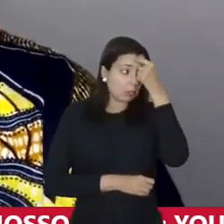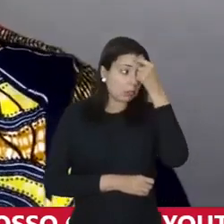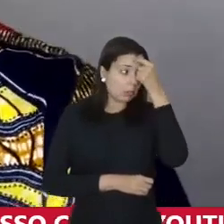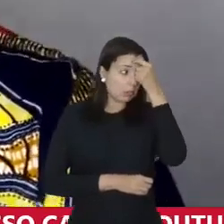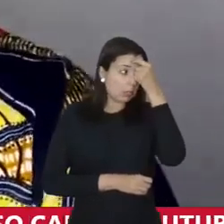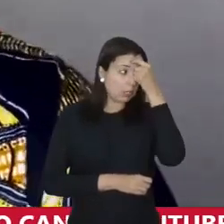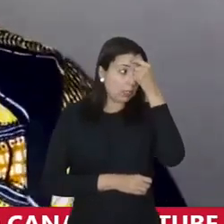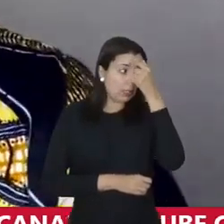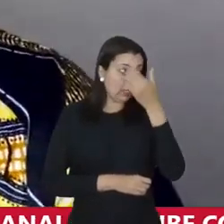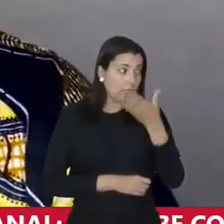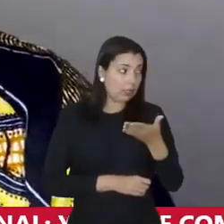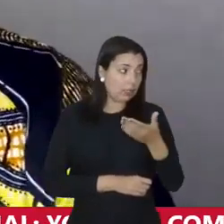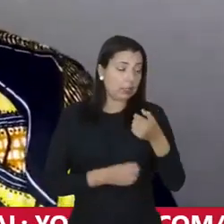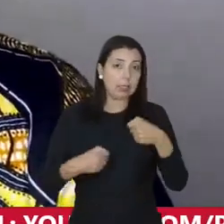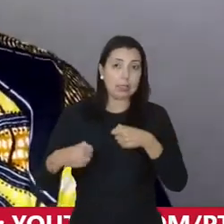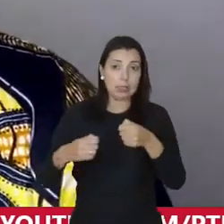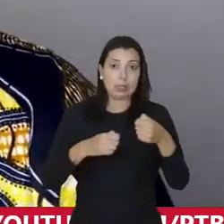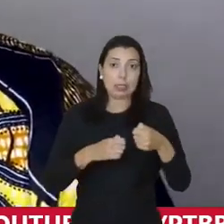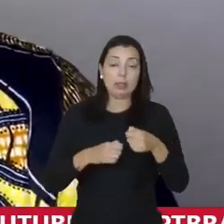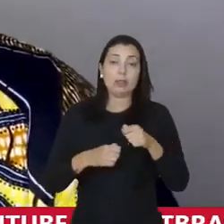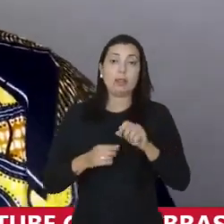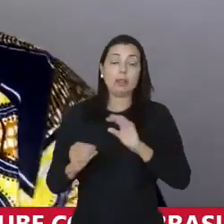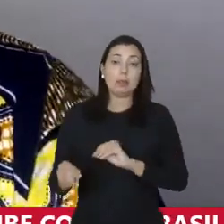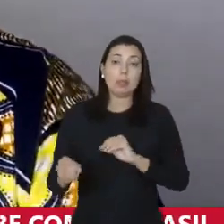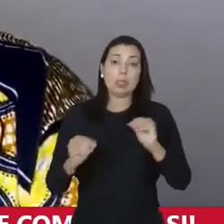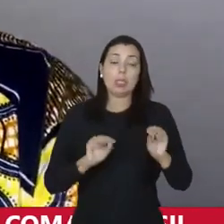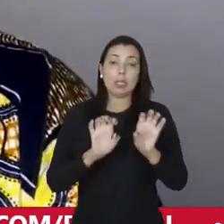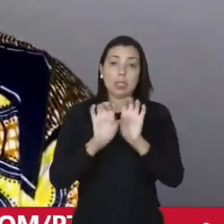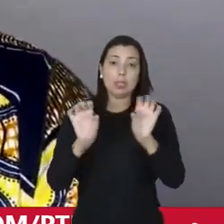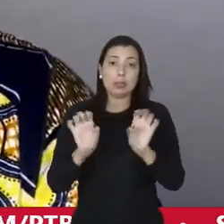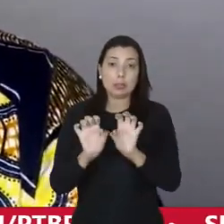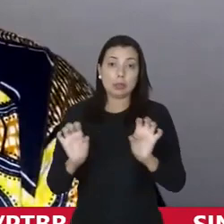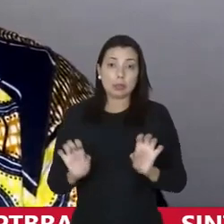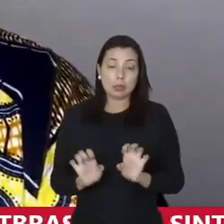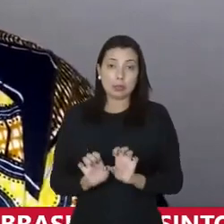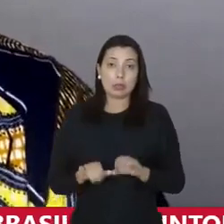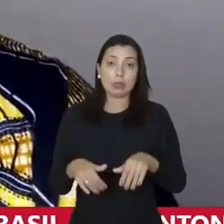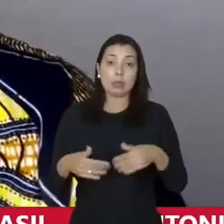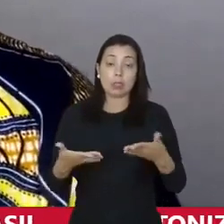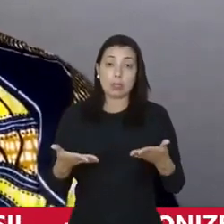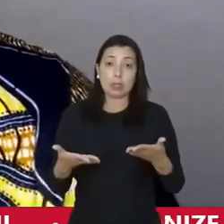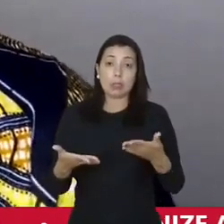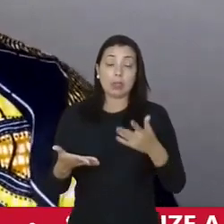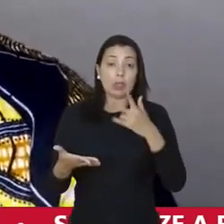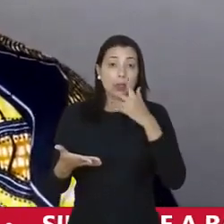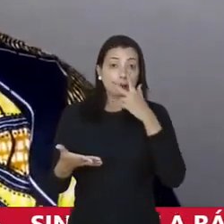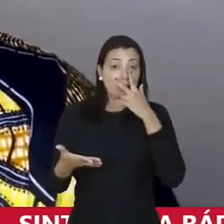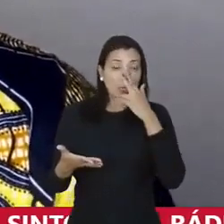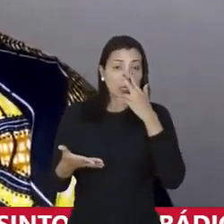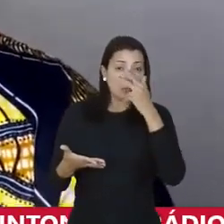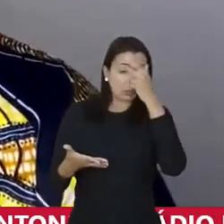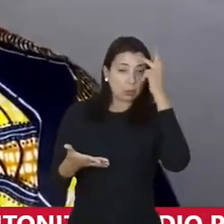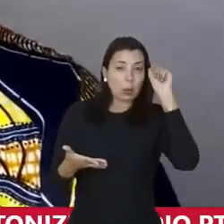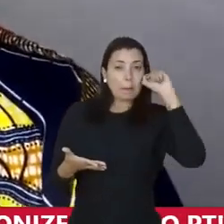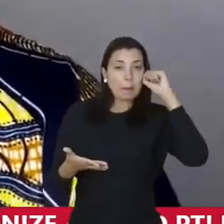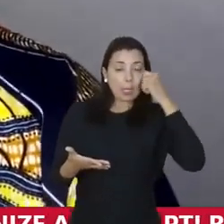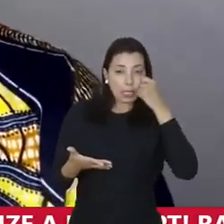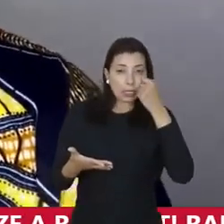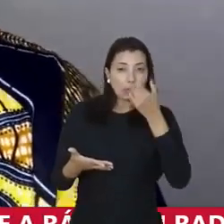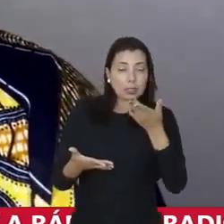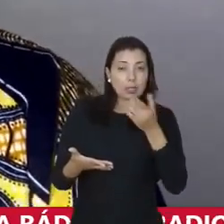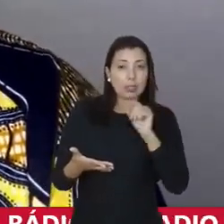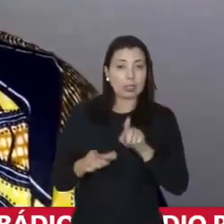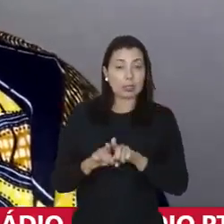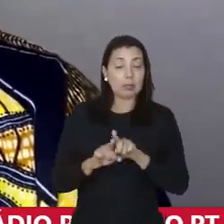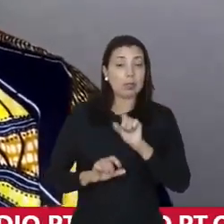de que a gente precisava efetivamente modificar a estrutura desses espaços. Só que, enquanto pessoa preta, a gente sabe